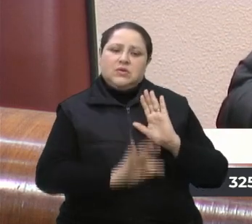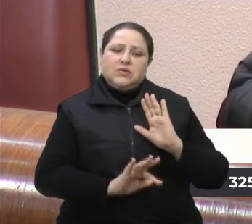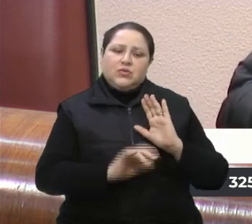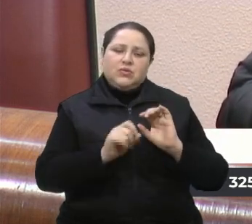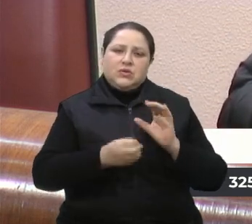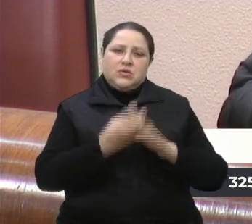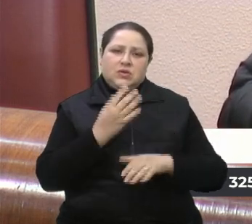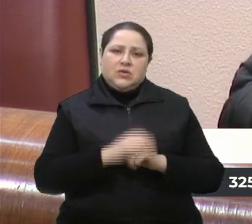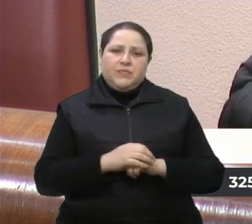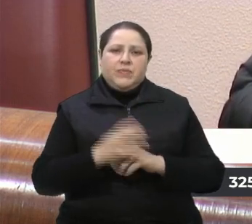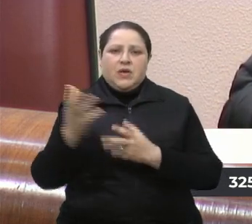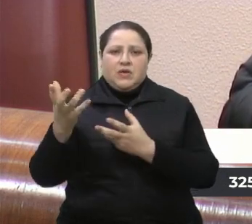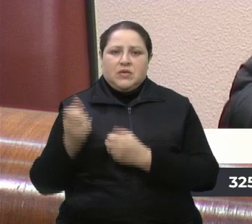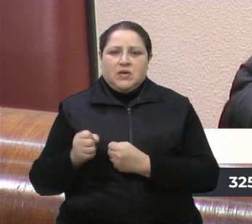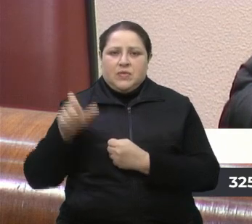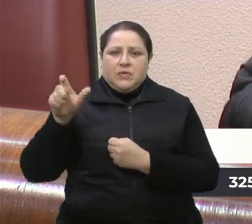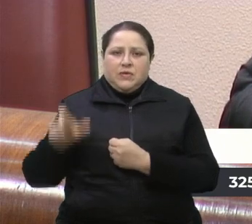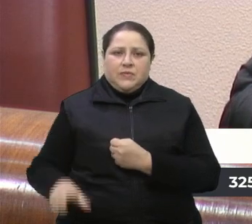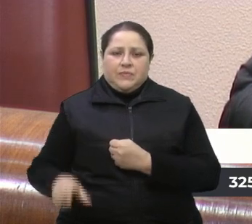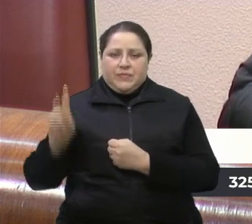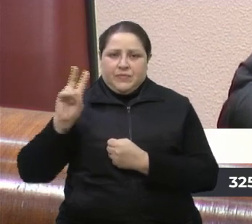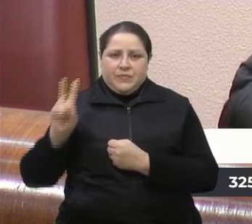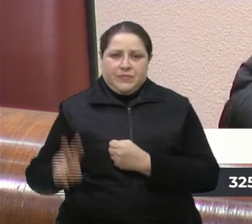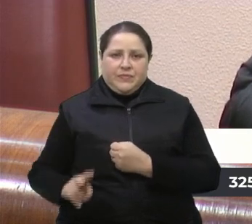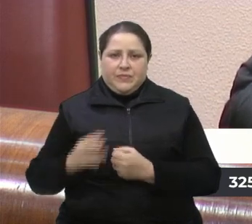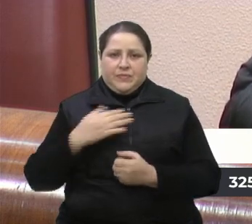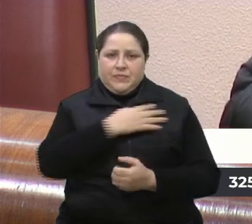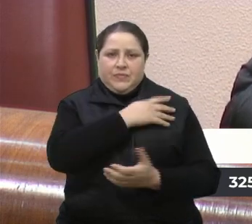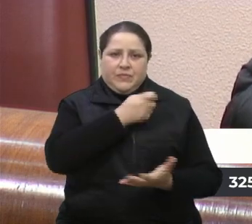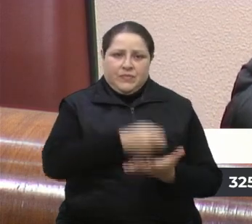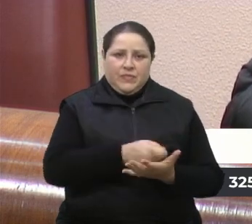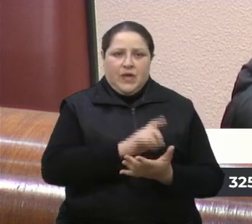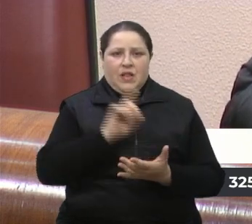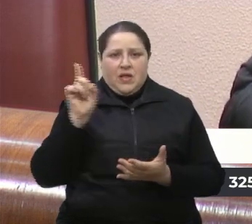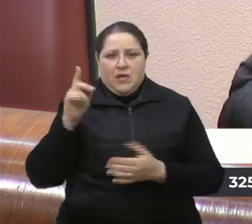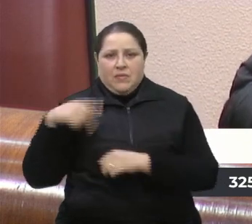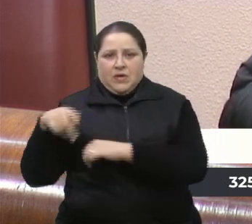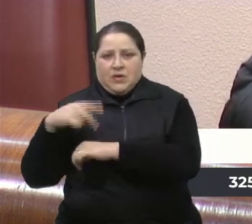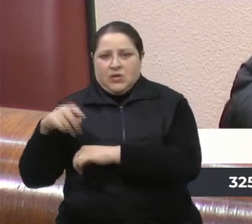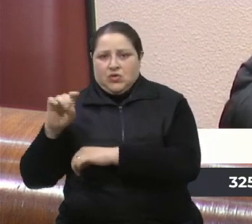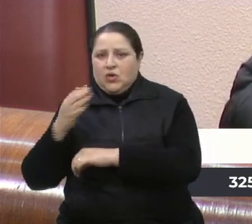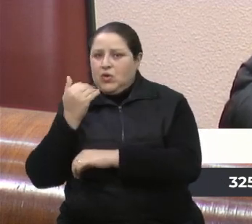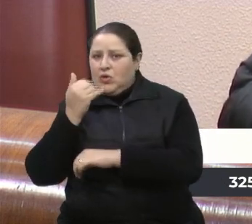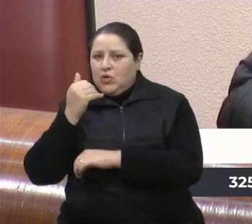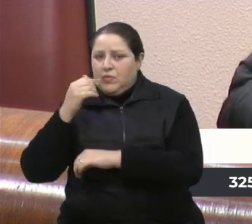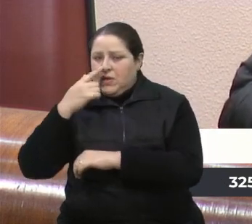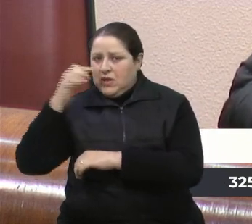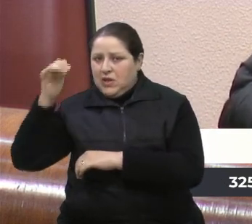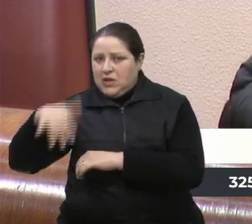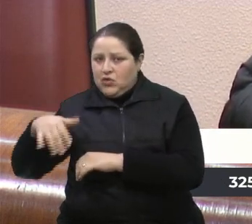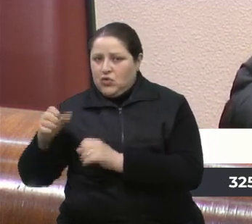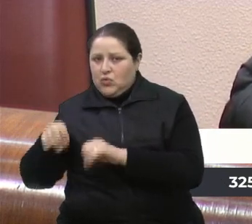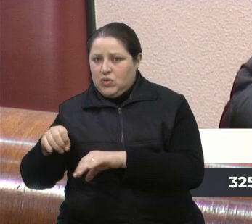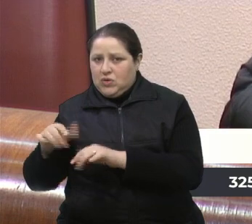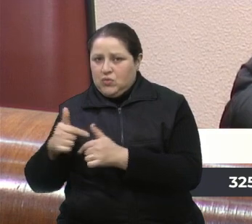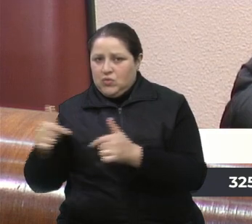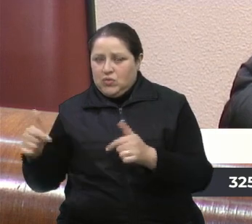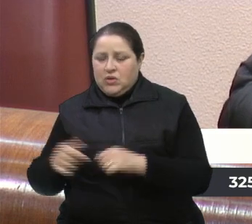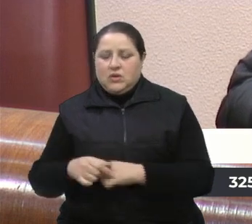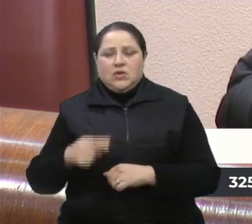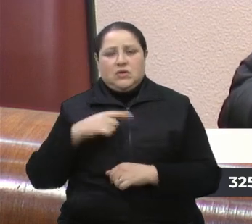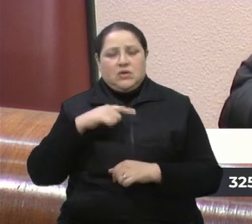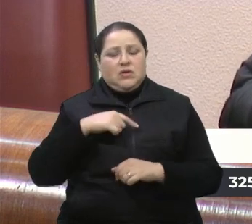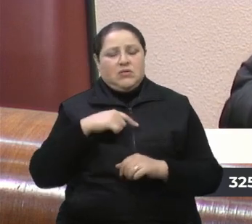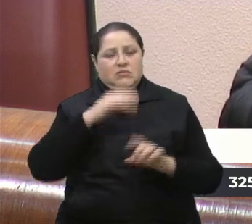Recebe um ditador venezuelano, onde lá só se come lixo e não tem educação nenhuma, infelizmente, bate continência para isso,